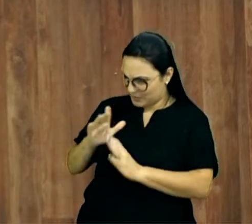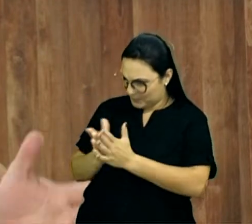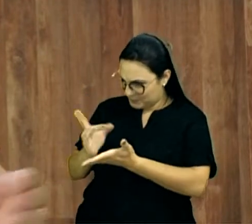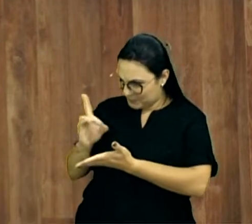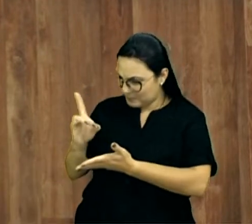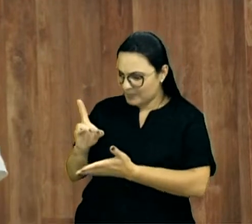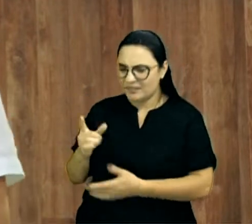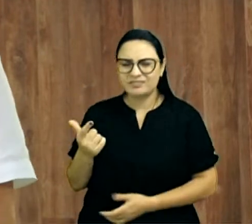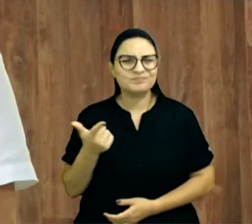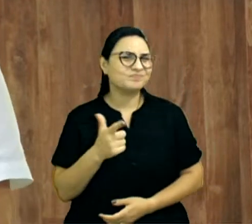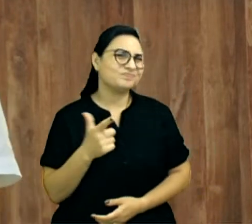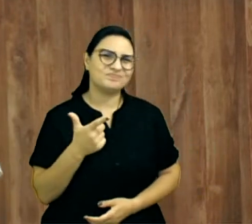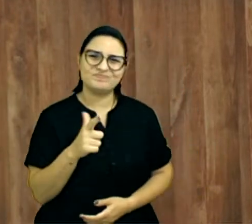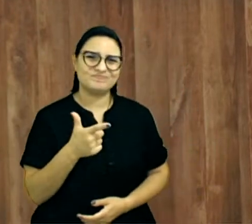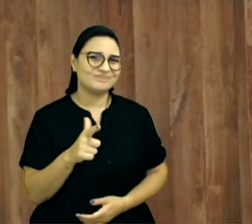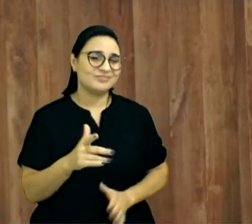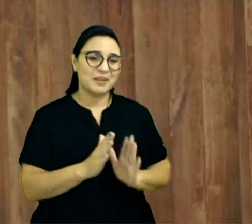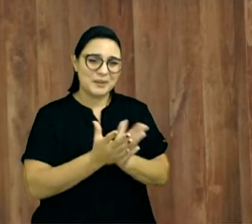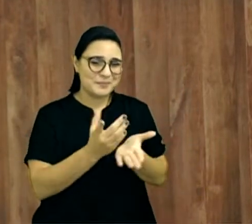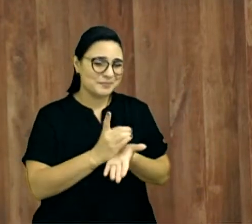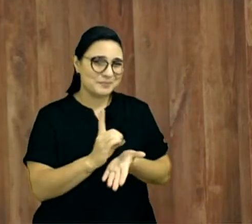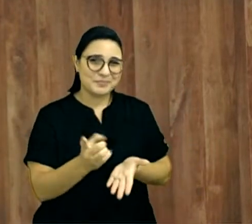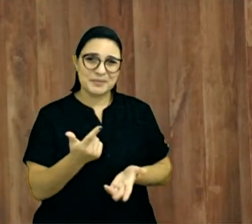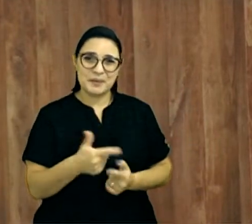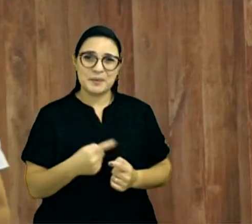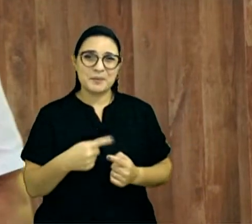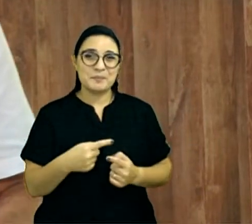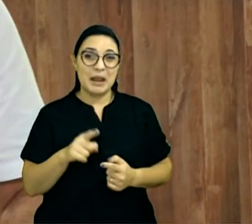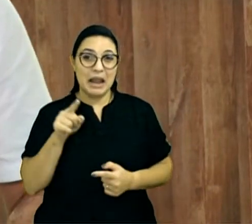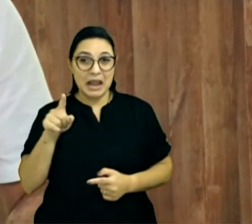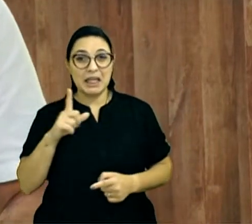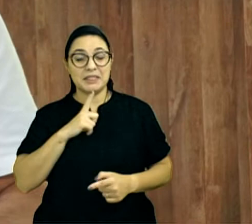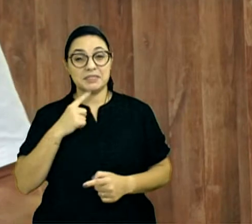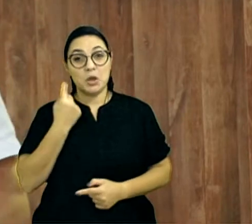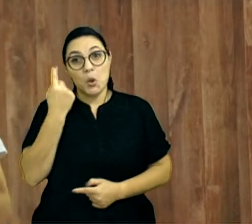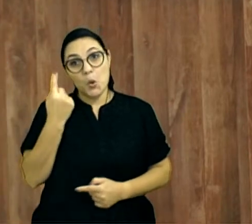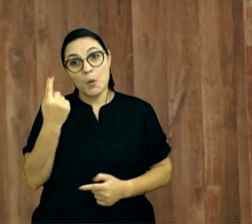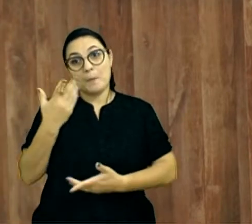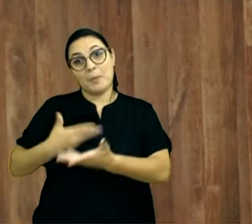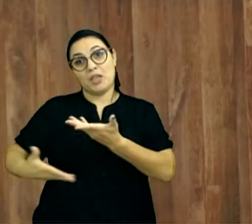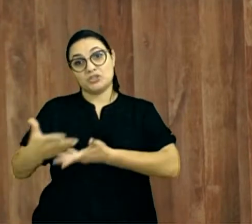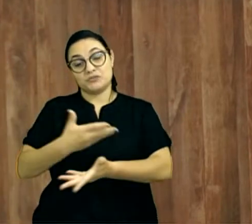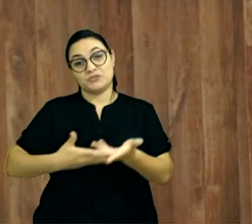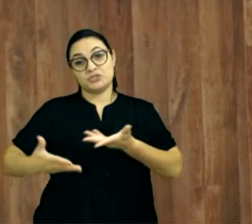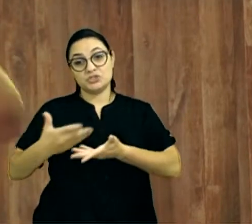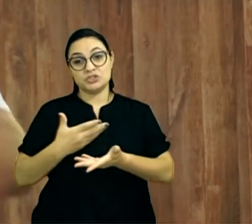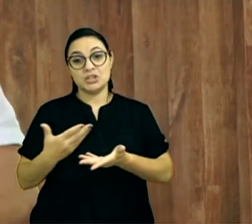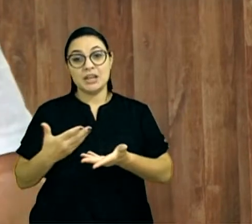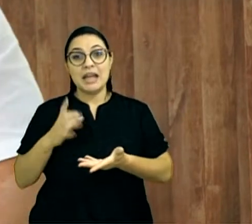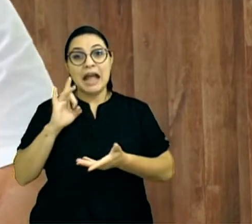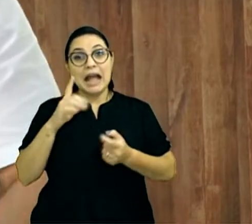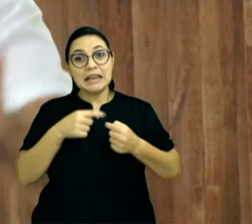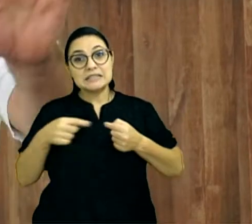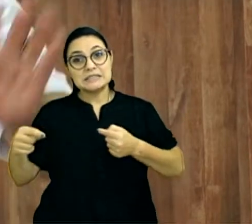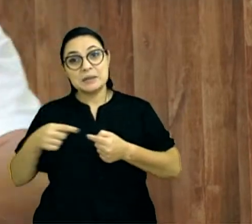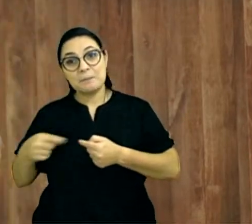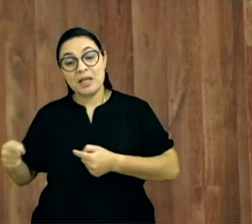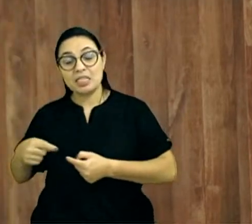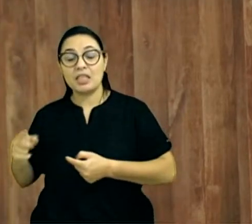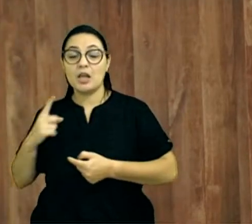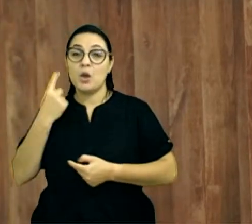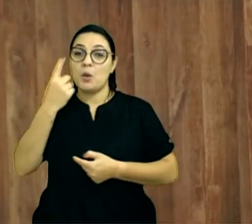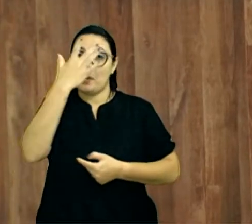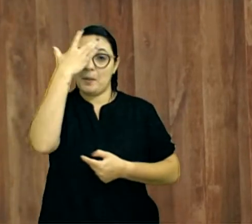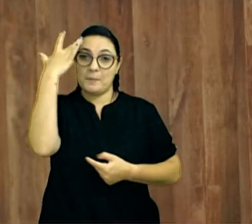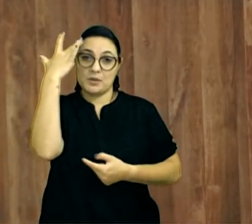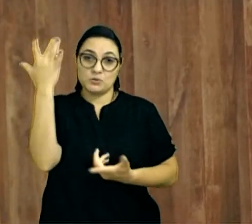estudo? Ele falou, não, irmão, a gente tem orado, a gente pega uma Bíblia coletiva lá na igreja, então, cada semana fica com um irmão, com um pastor, com